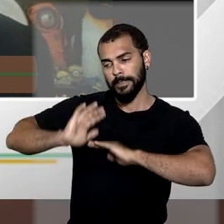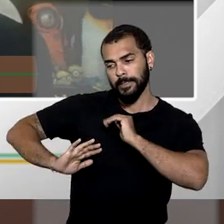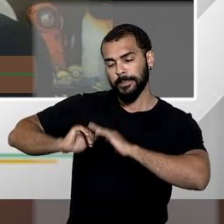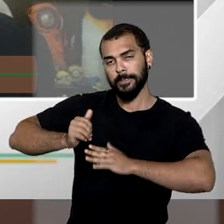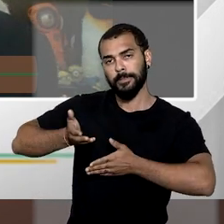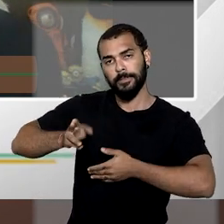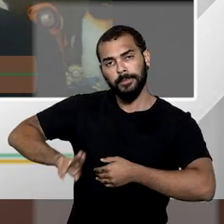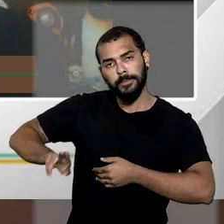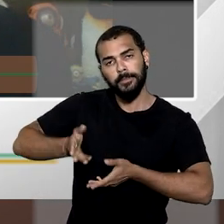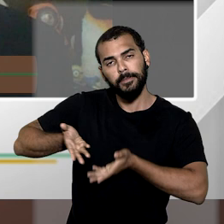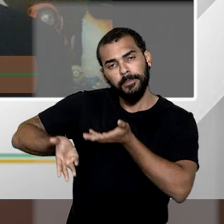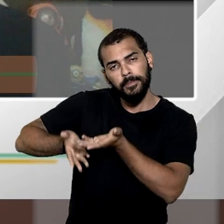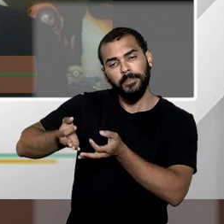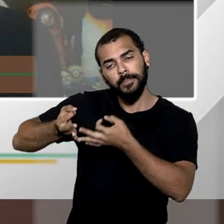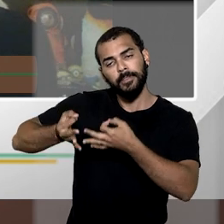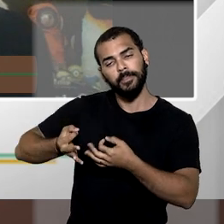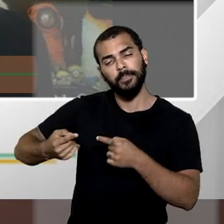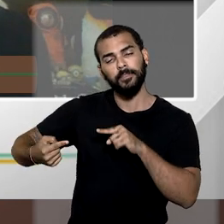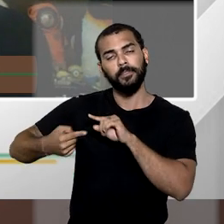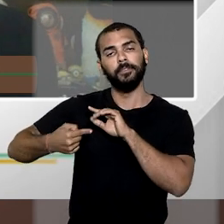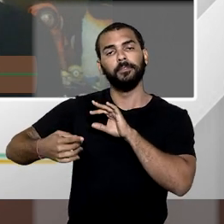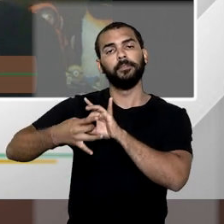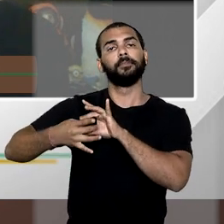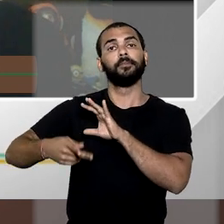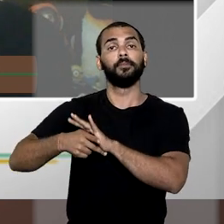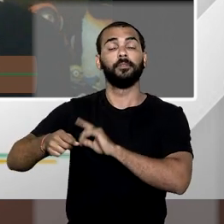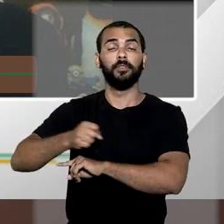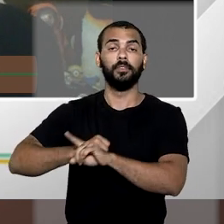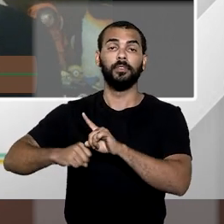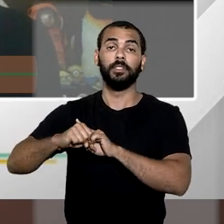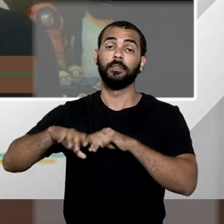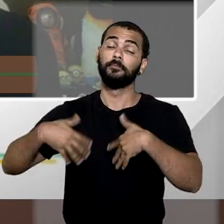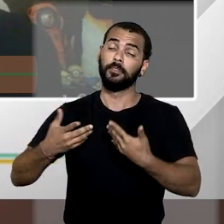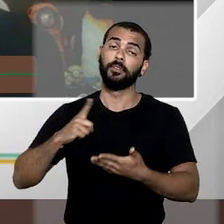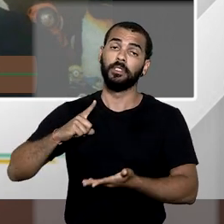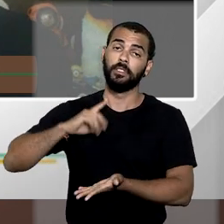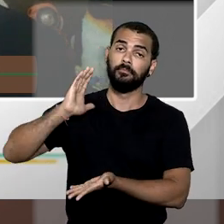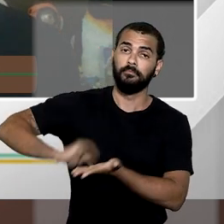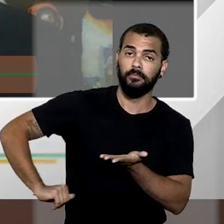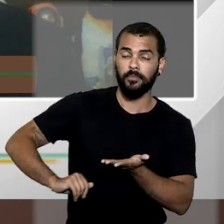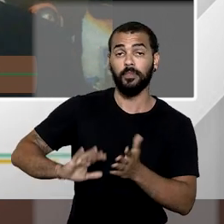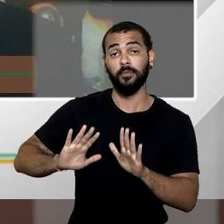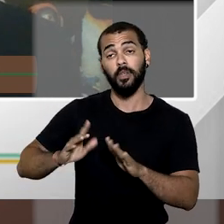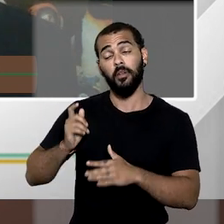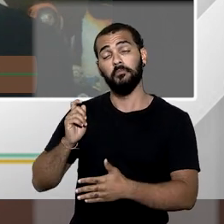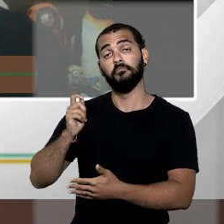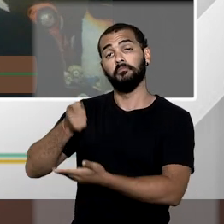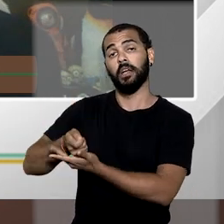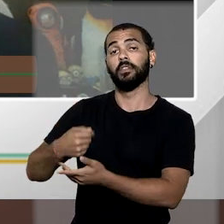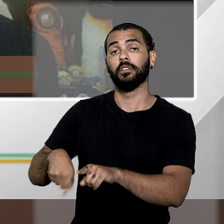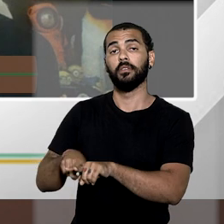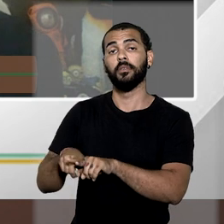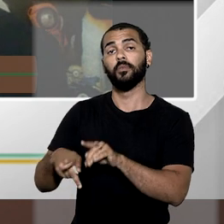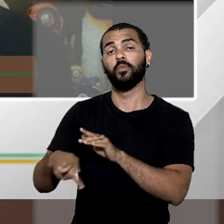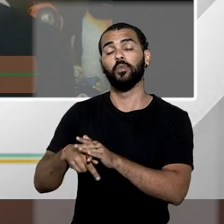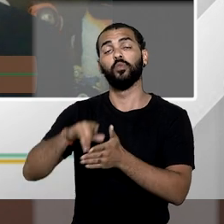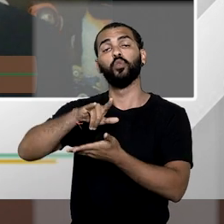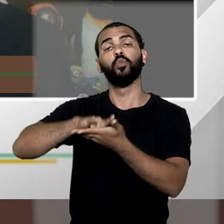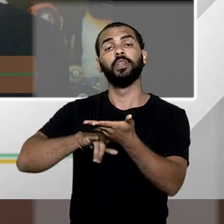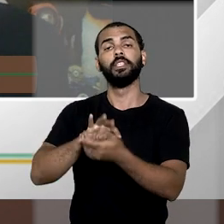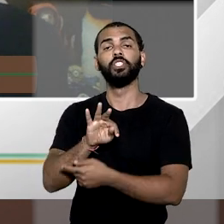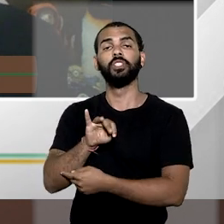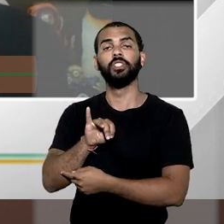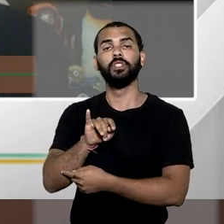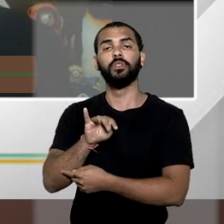utilização da propriedade para um desiderado social. Existe também a desapropriação que é paga em títulos da dívida pública com